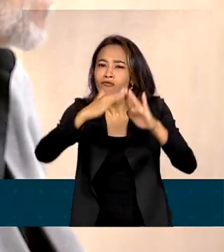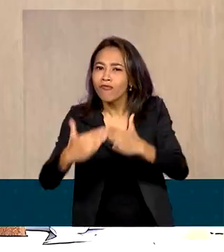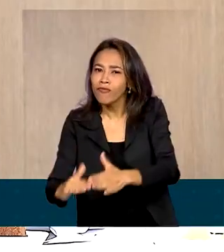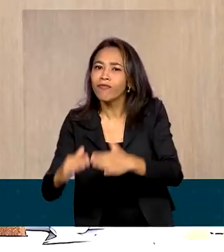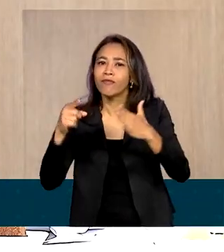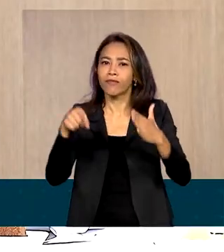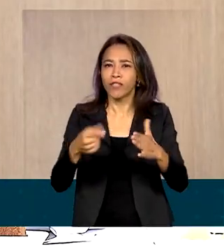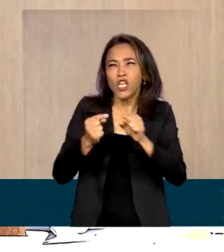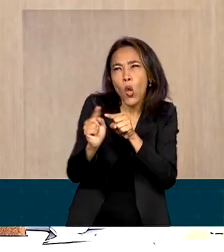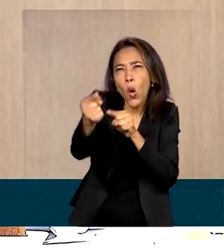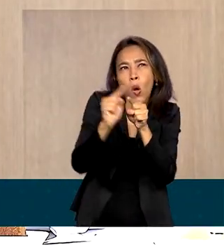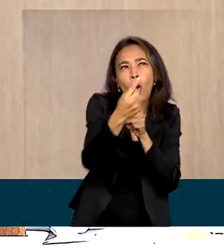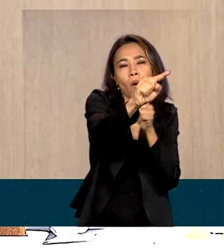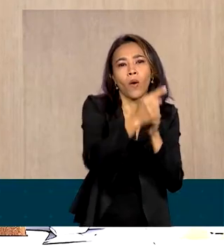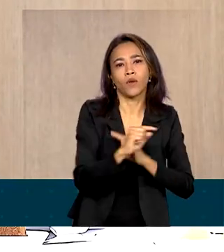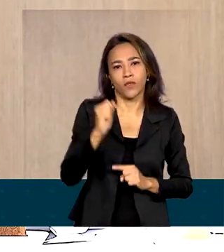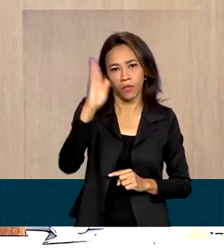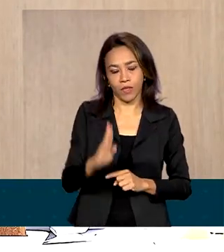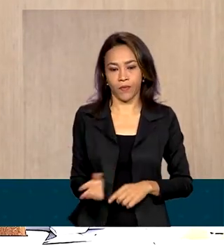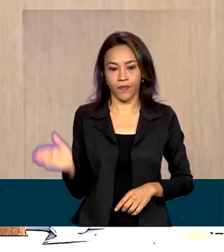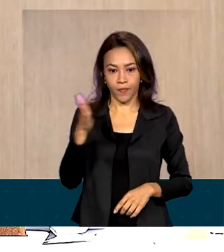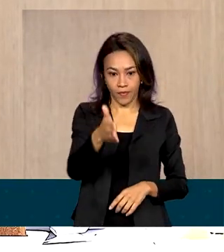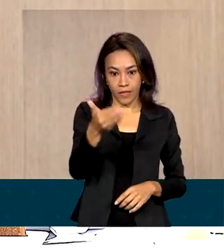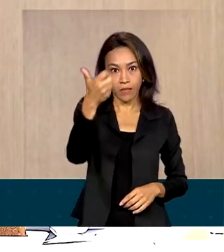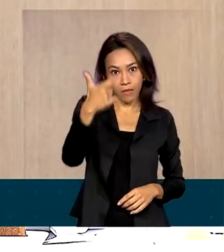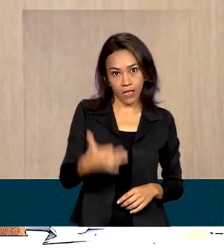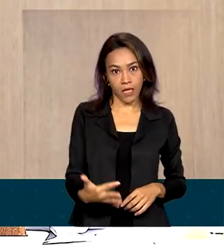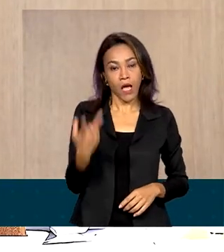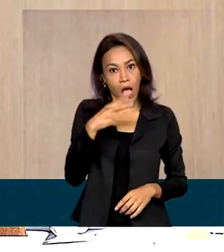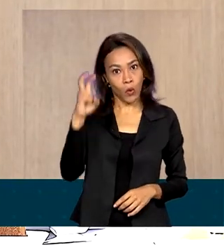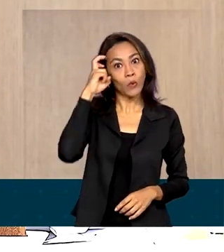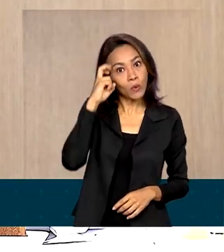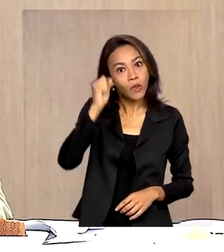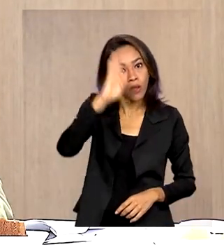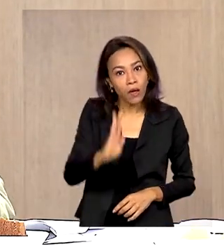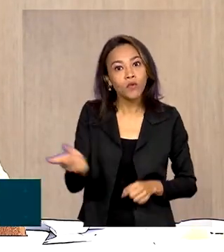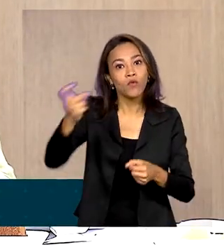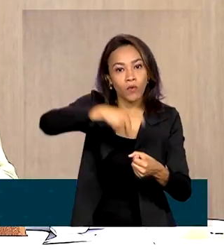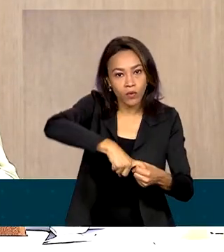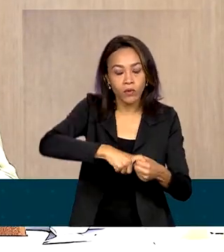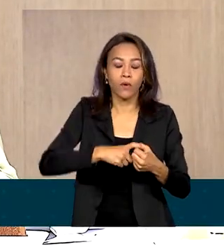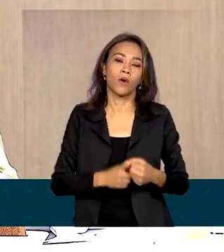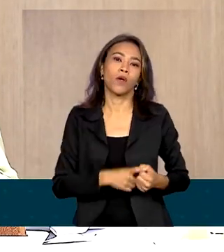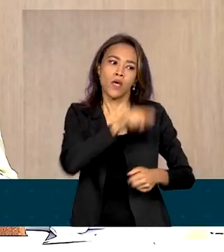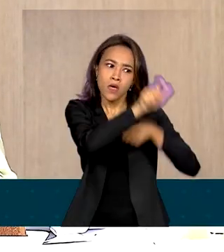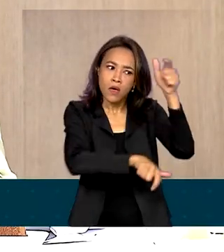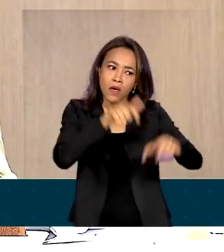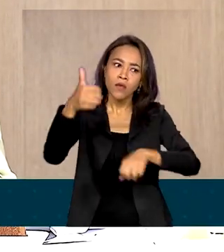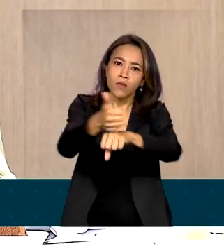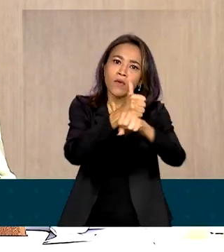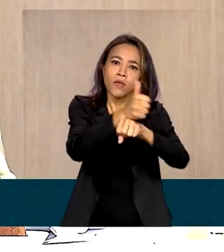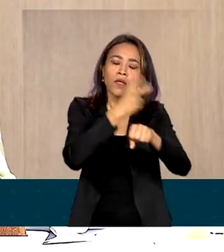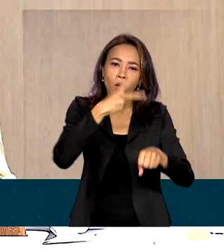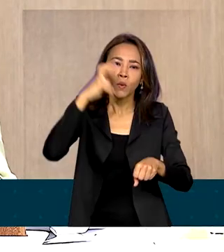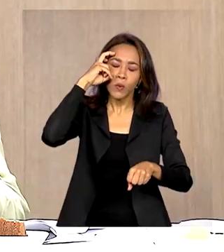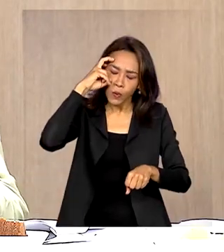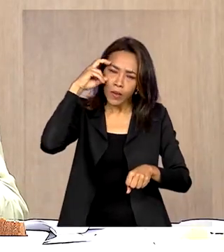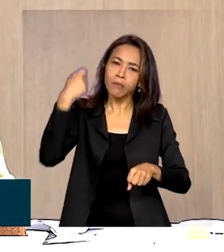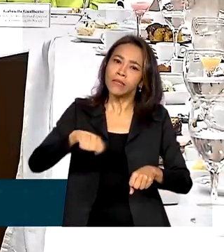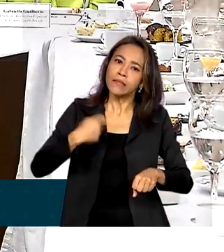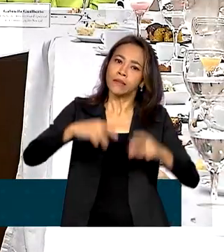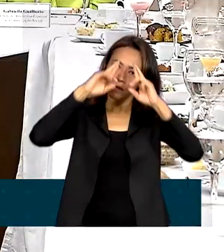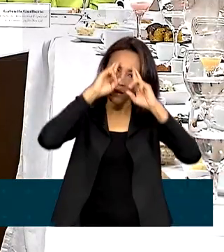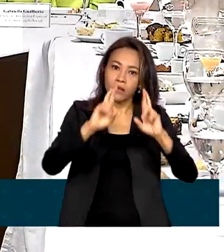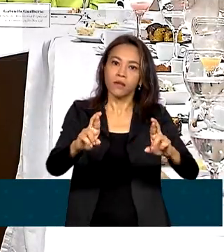Brasil. A cultura voltou, nós estamos felizes porque os trabalhadores e trabalhadoras da cultura merecem respeito. A ministra lembrou que a